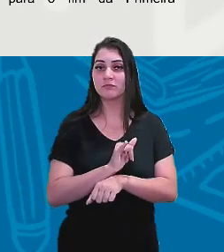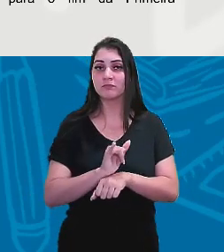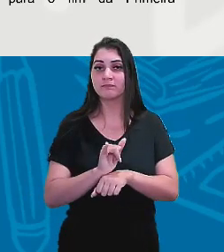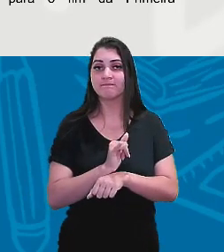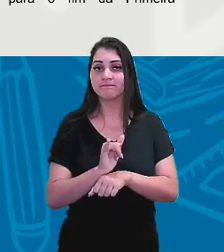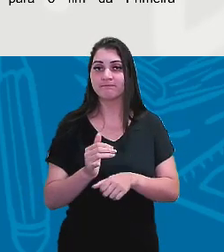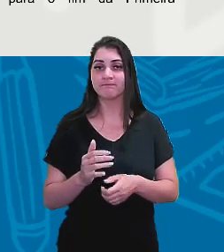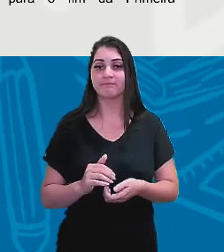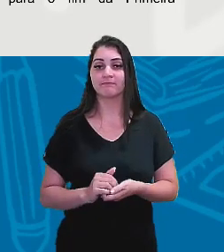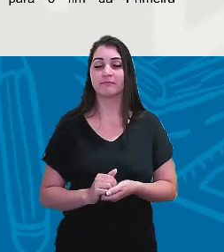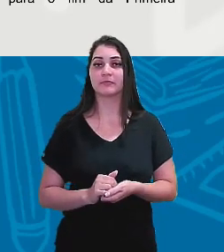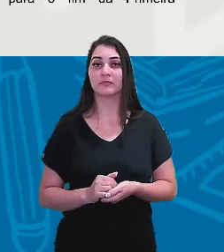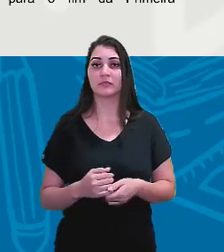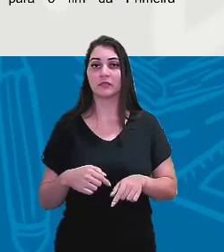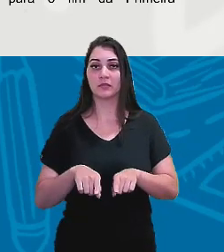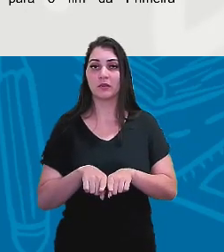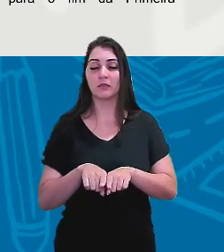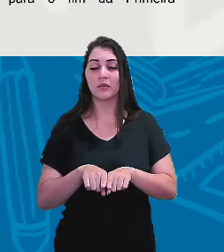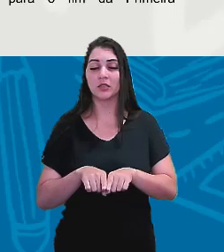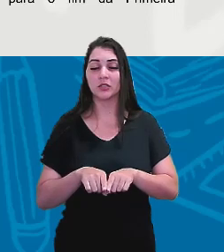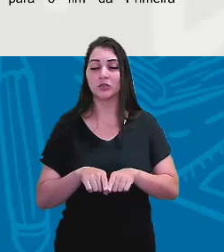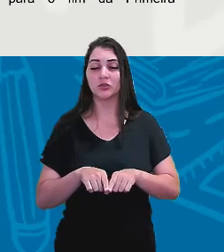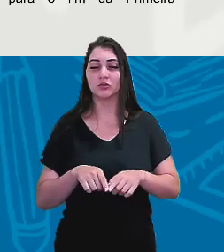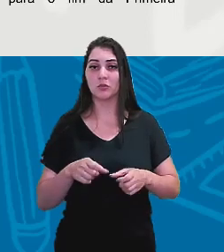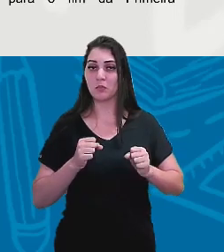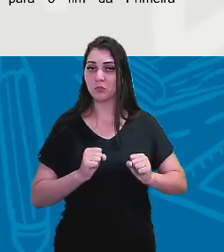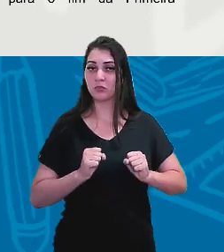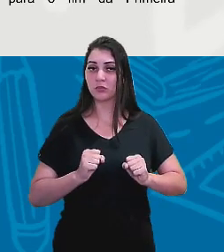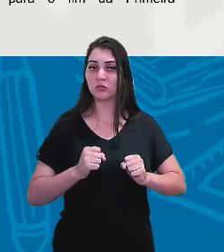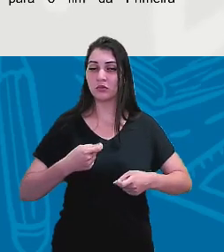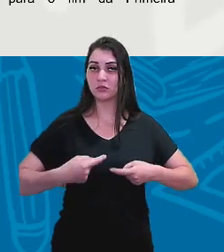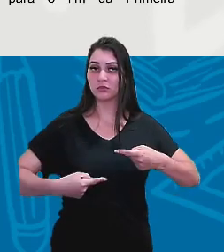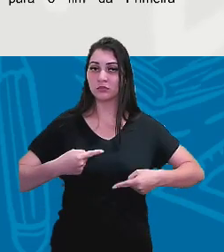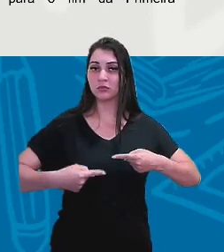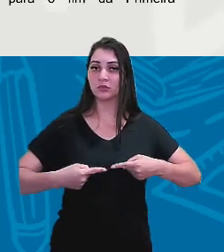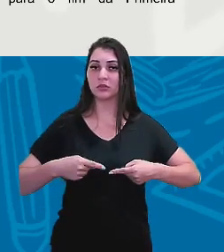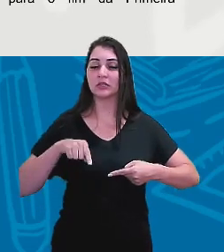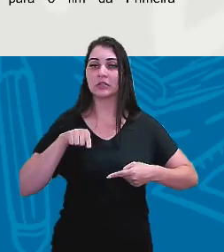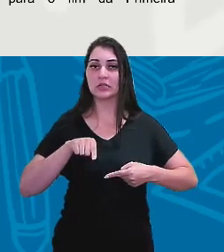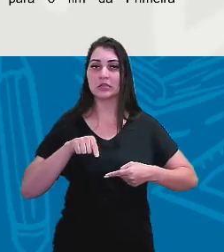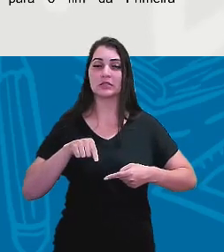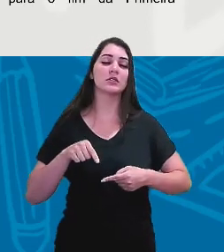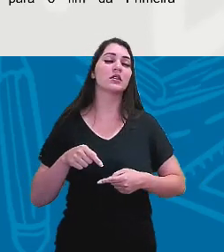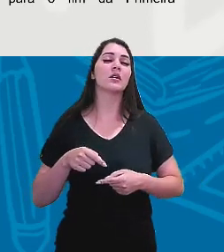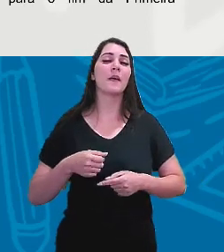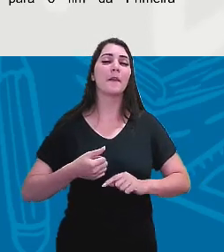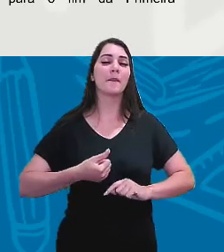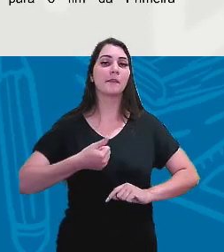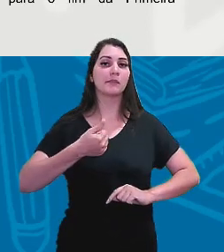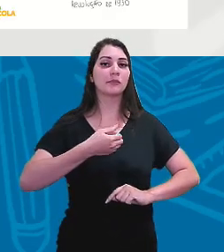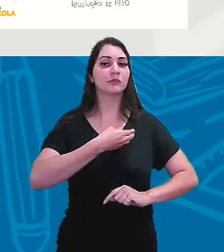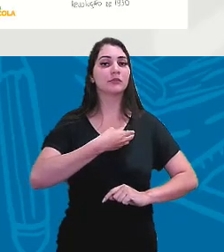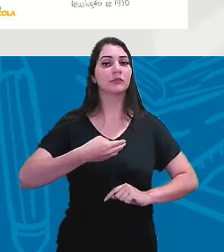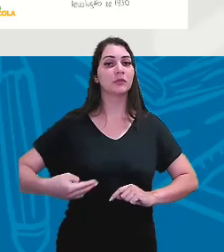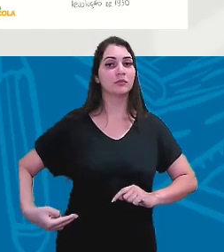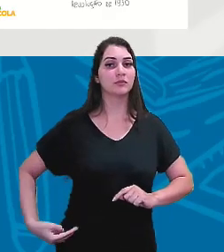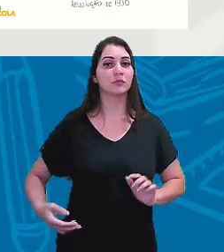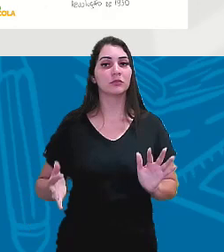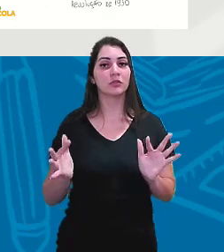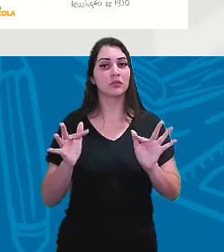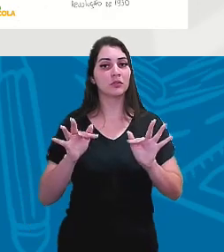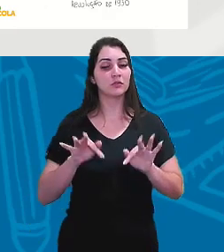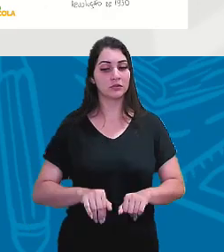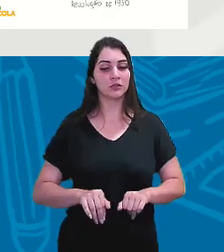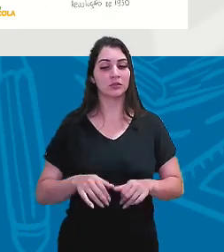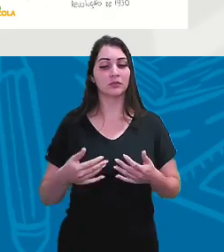dominação política, essa Primeira República vai finalizar. Então,